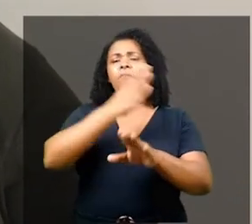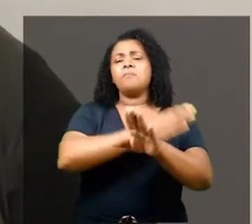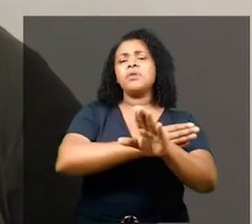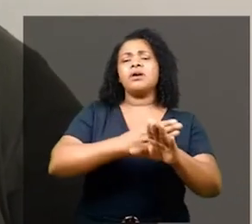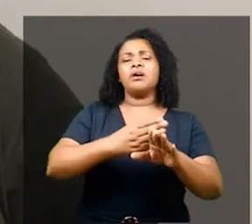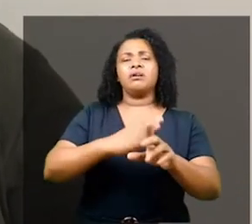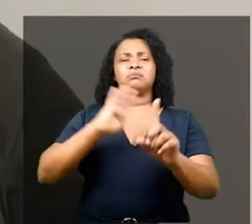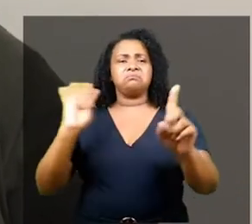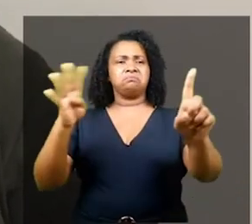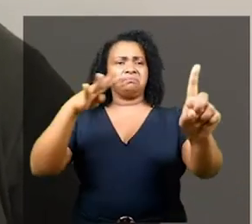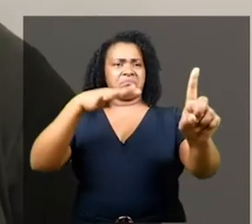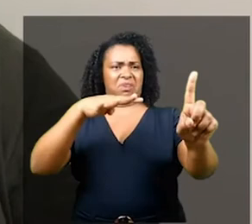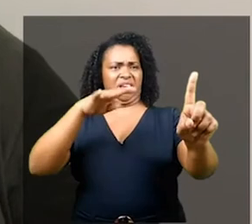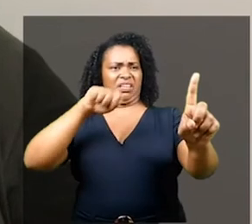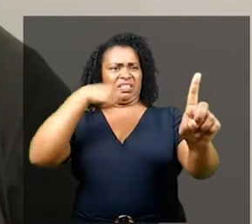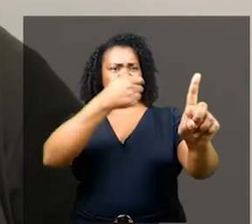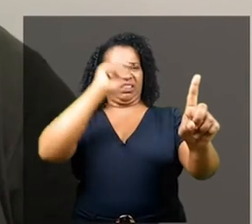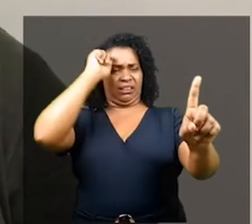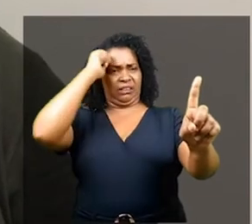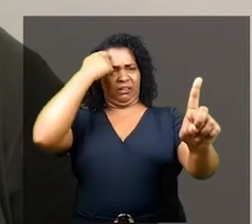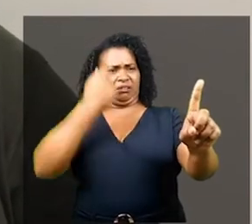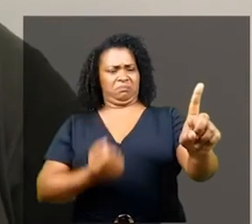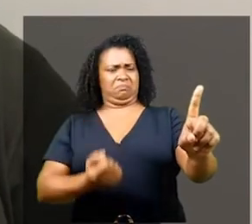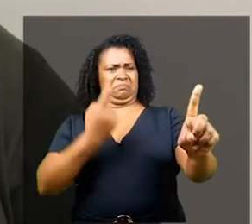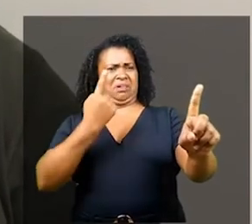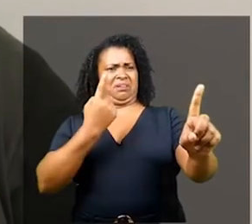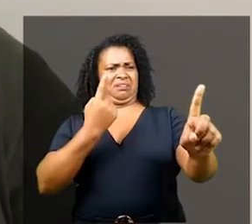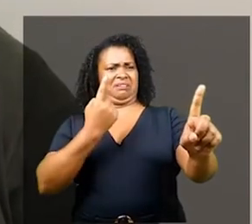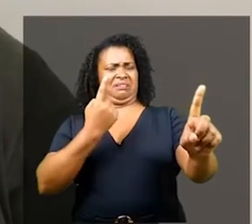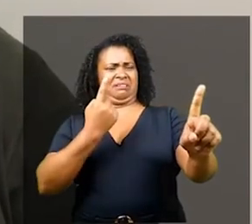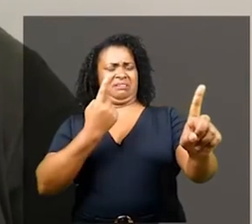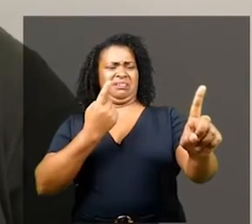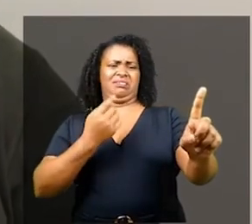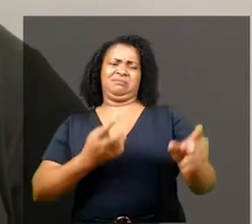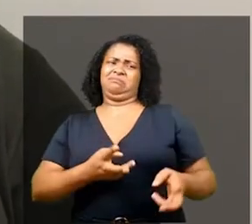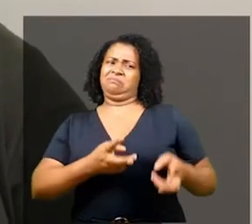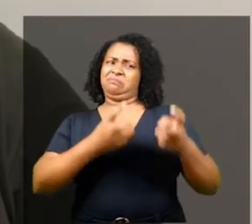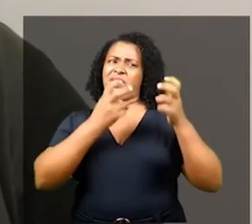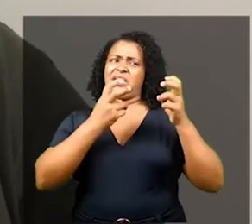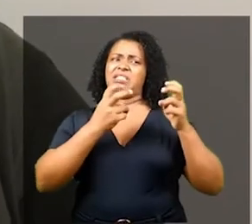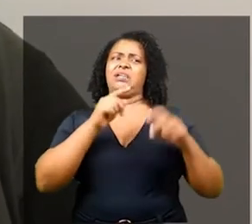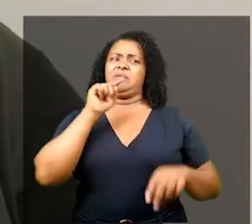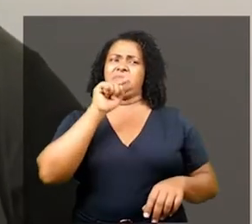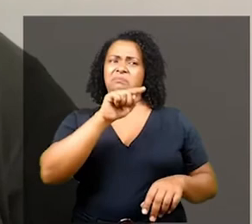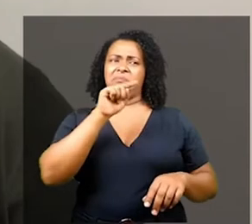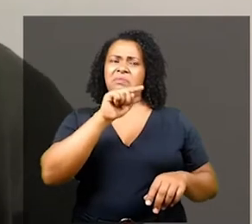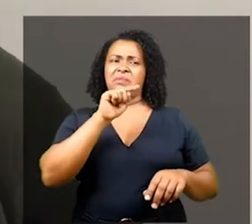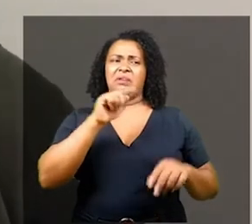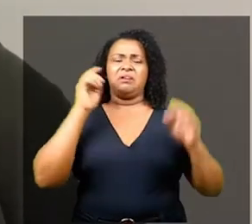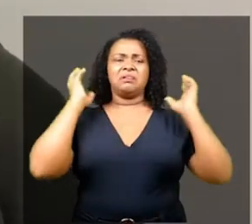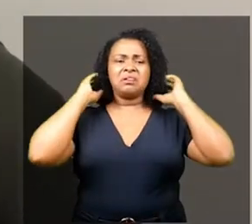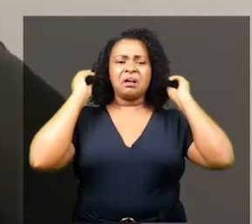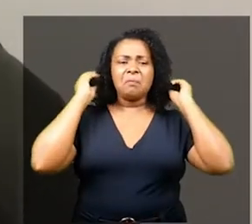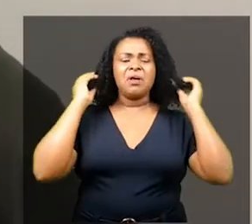da pele e os nossos traços de pertencimento negro, nossa ancestralidade e entendem que somos